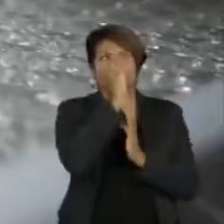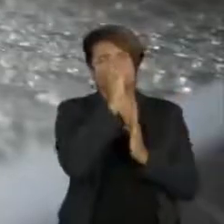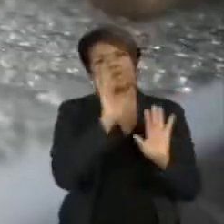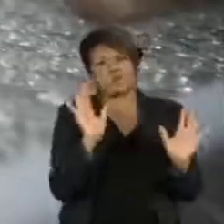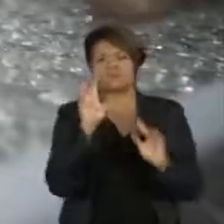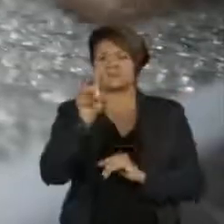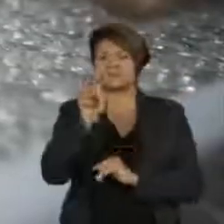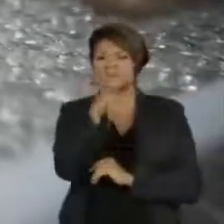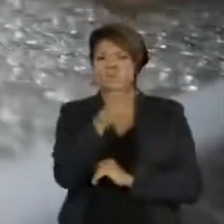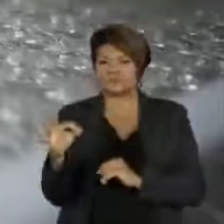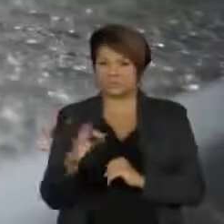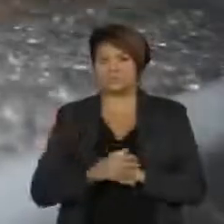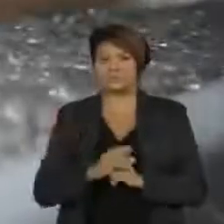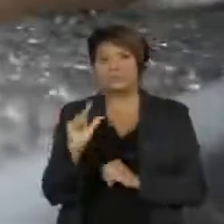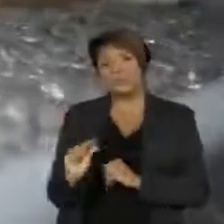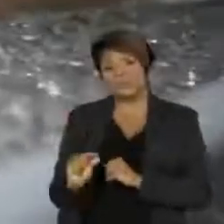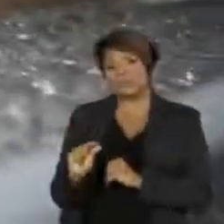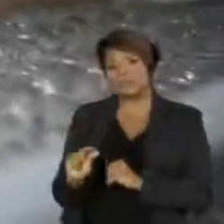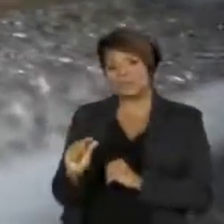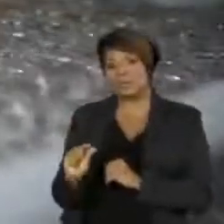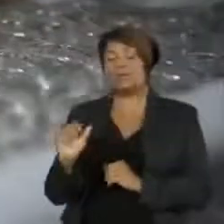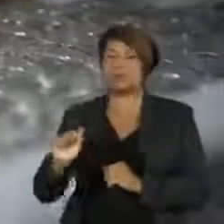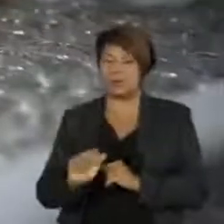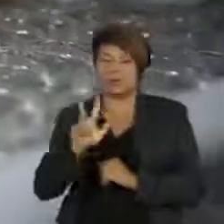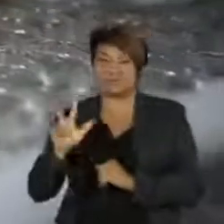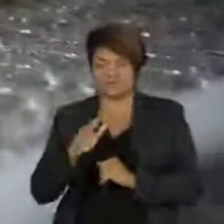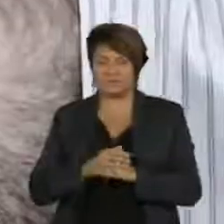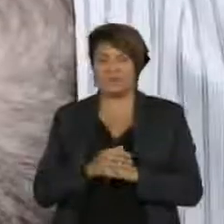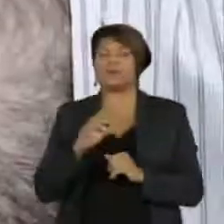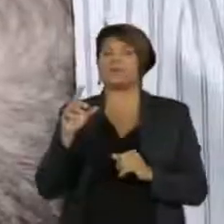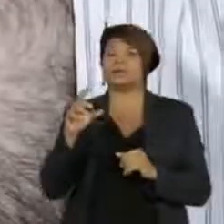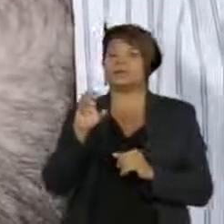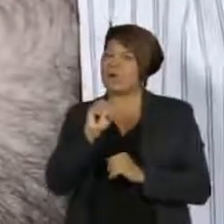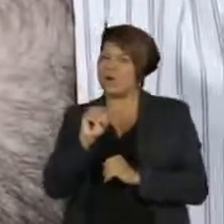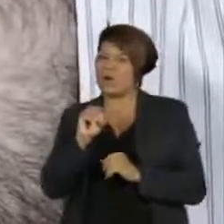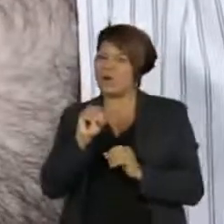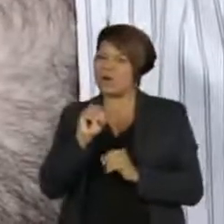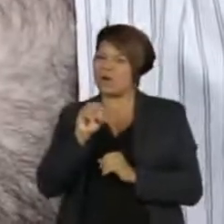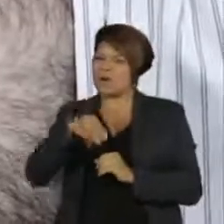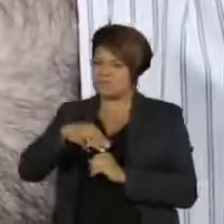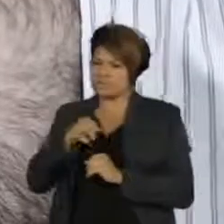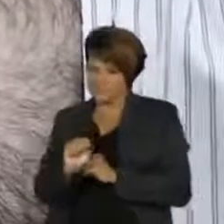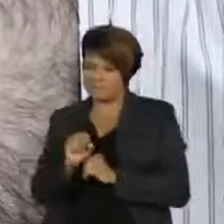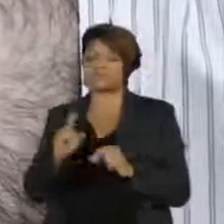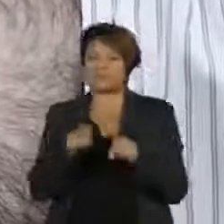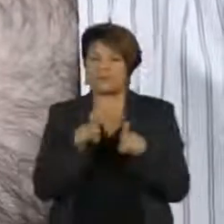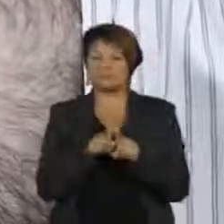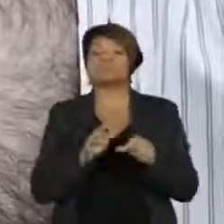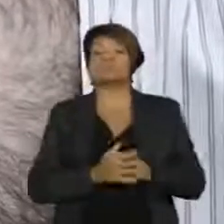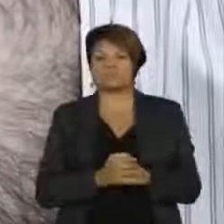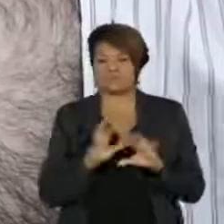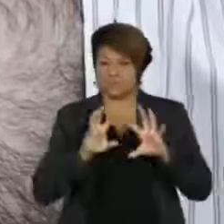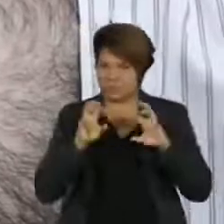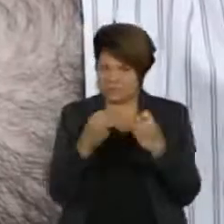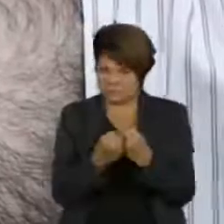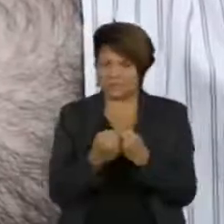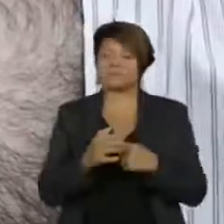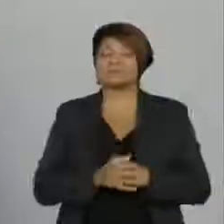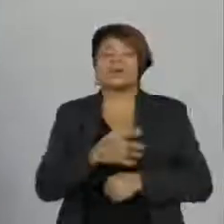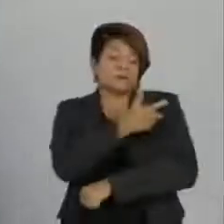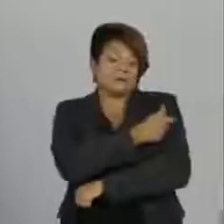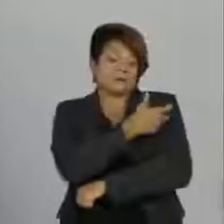que é o mínimo exigido pela Organização Mundial de Saúde. Segundo o Instituto Butantan, os testes clínicos